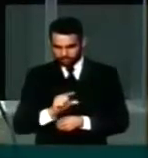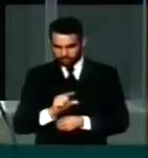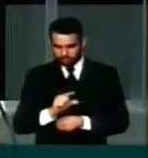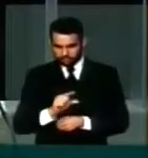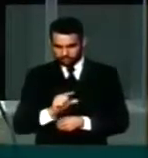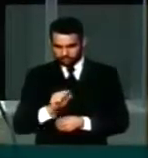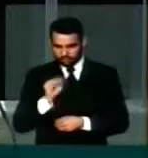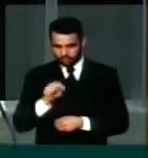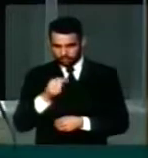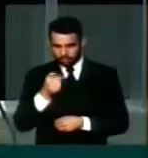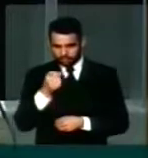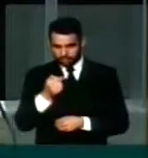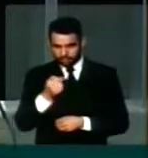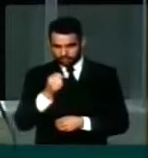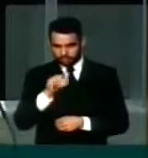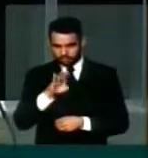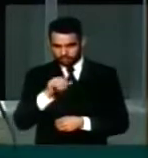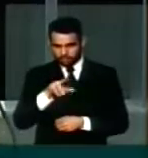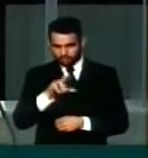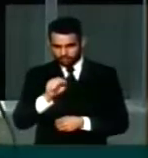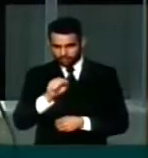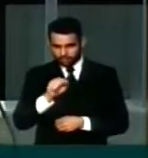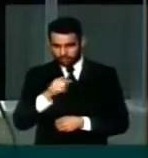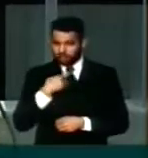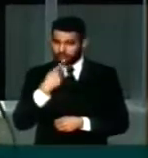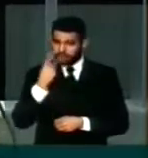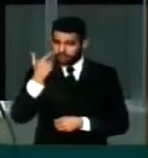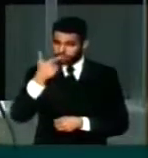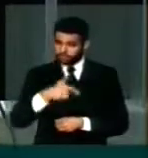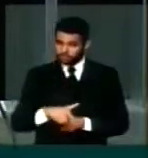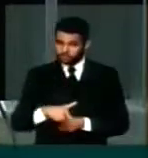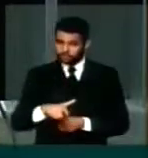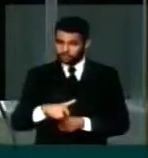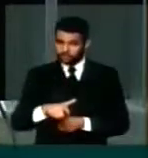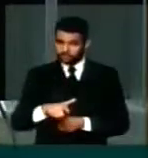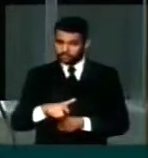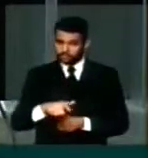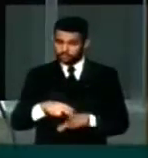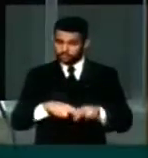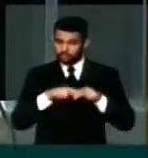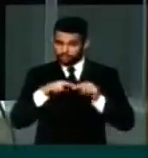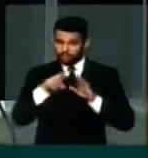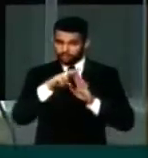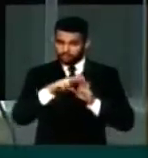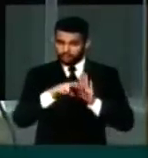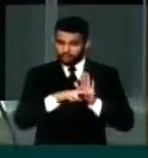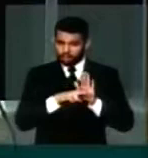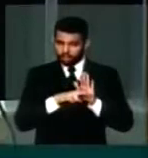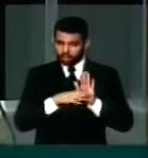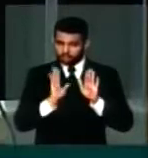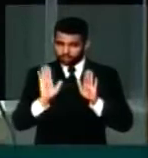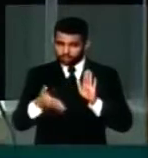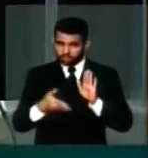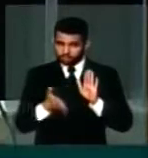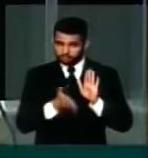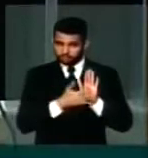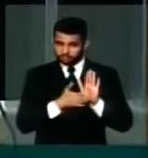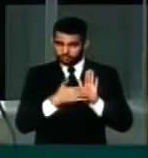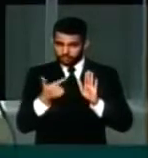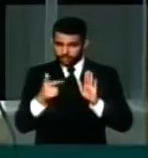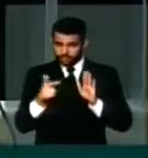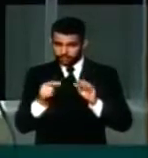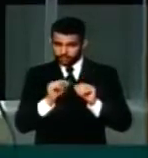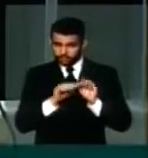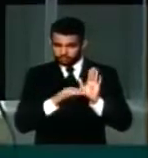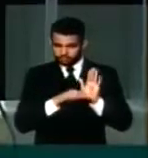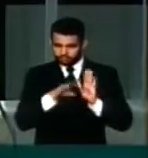em 7 bilhões, repito. E, pelas regras em vigor, que não tem